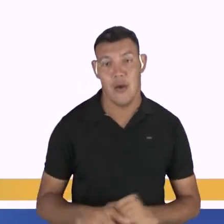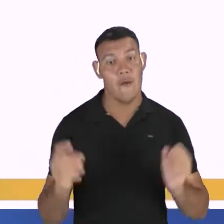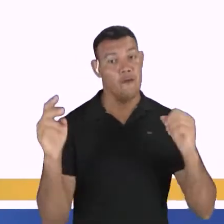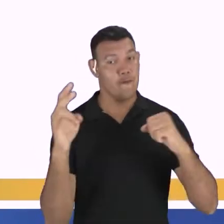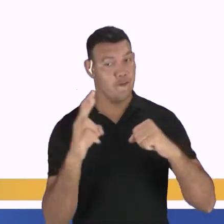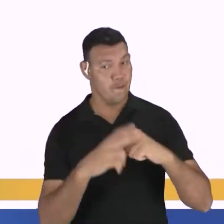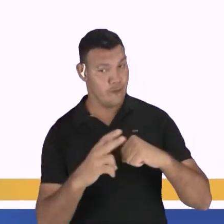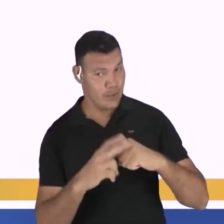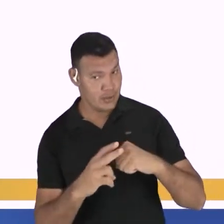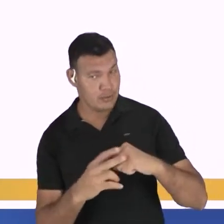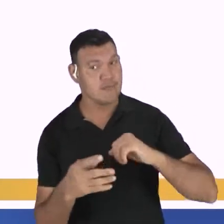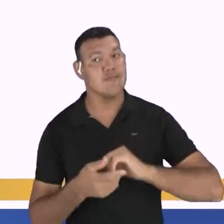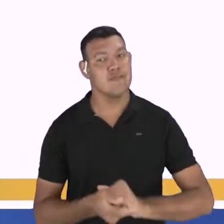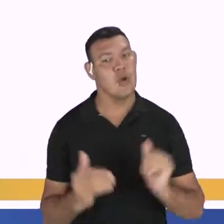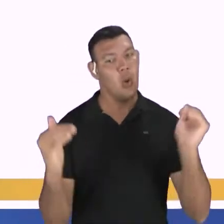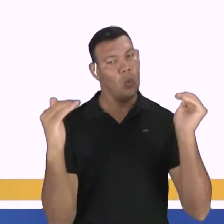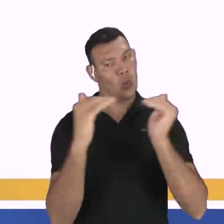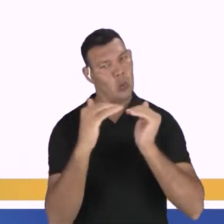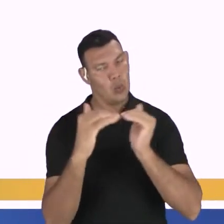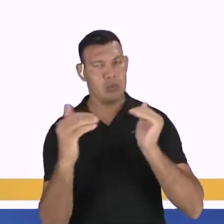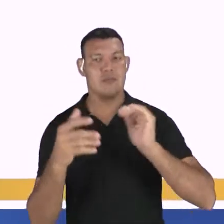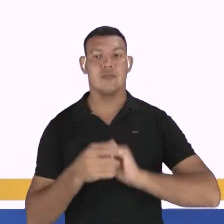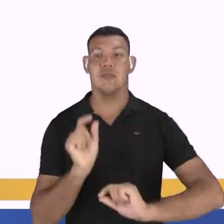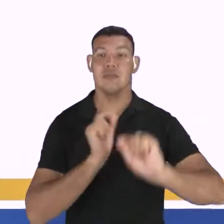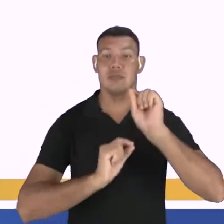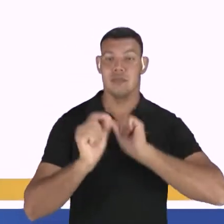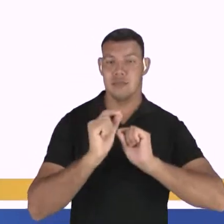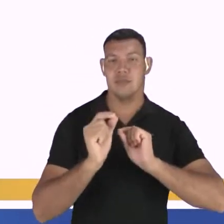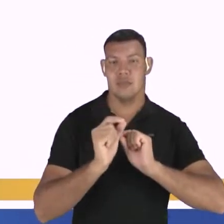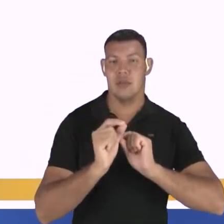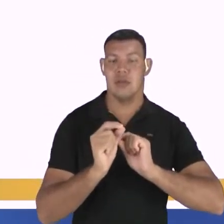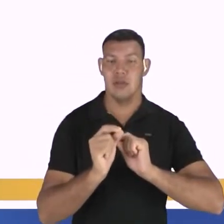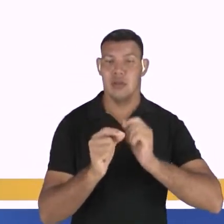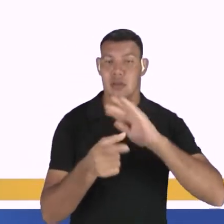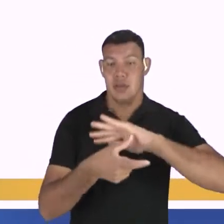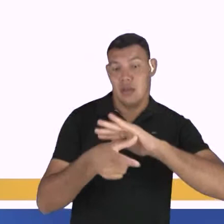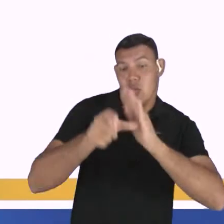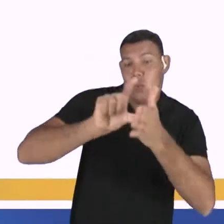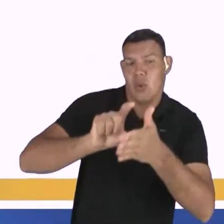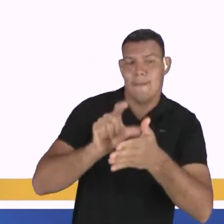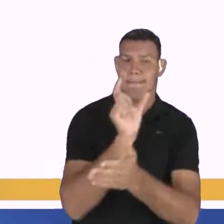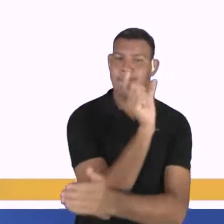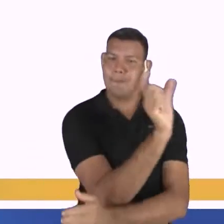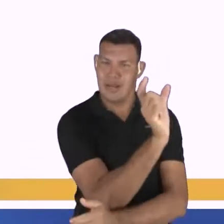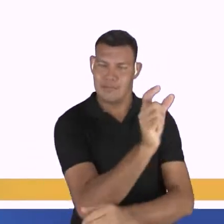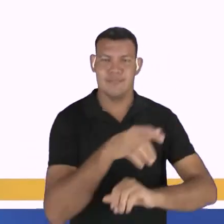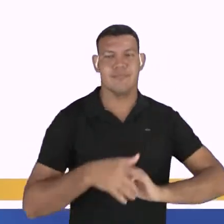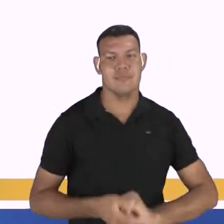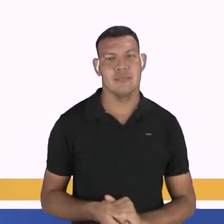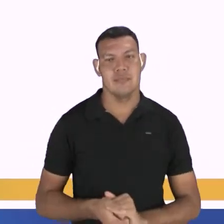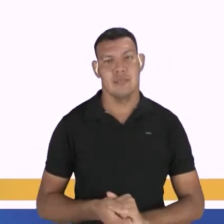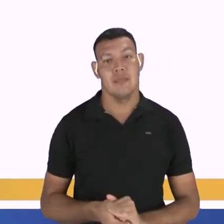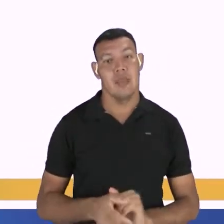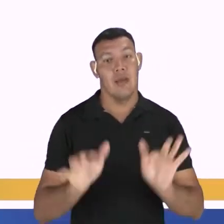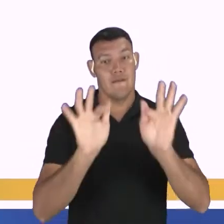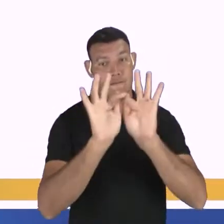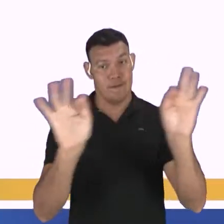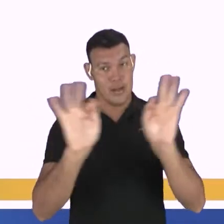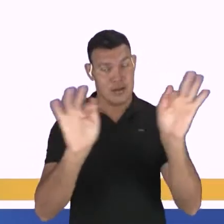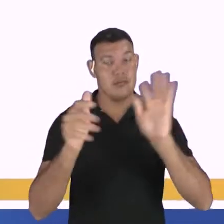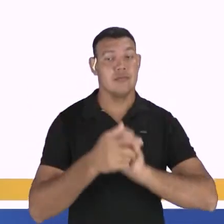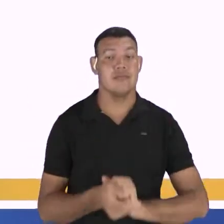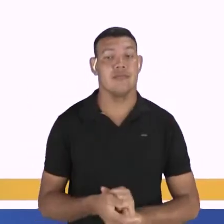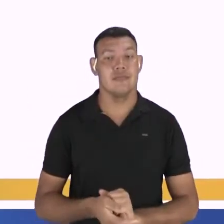verbal, ela deve concordar com o termo antecedente. No caso da primeira frase,